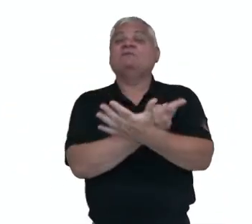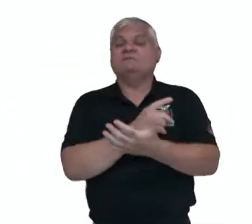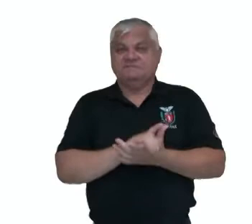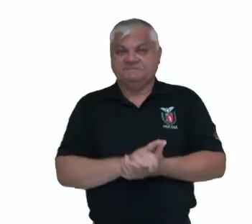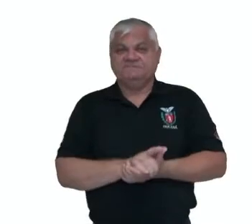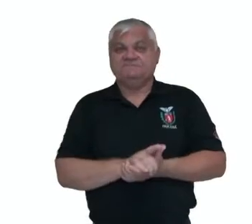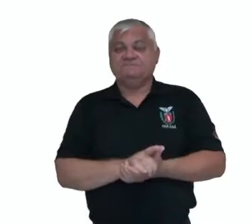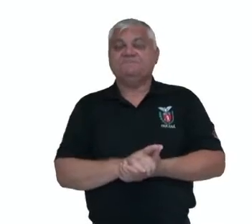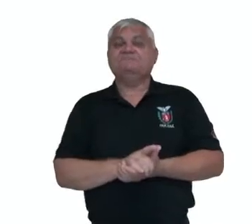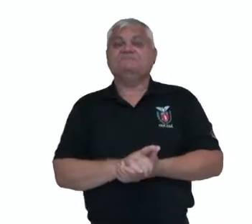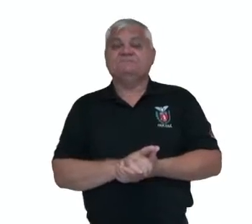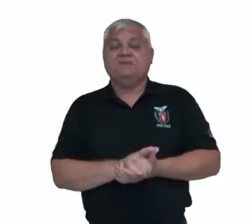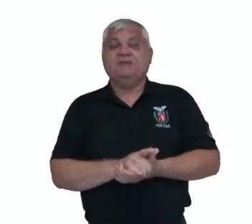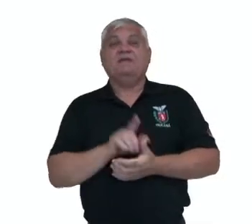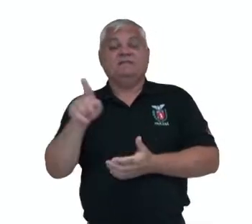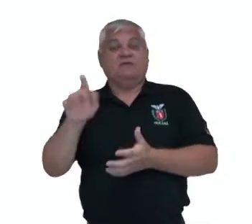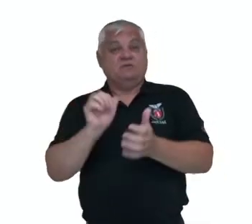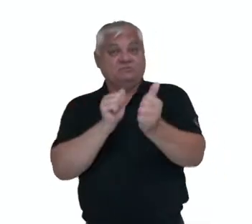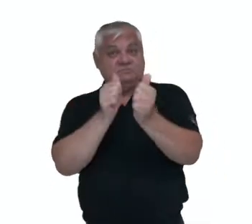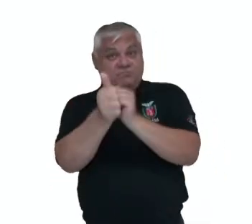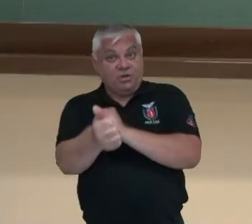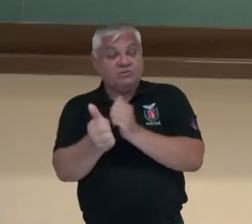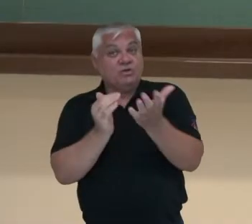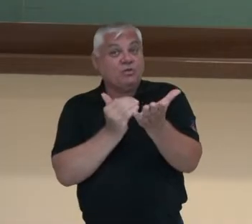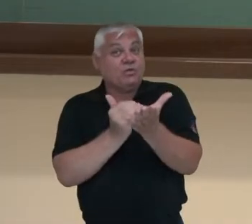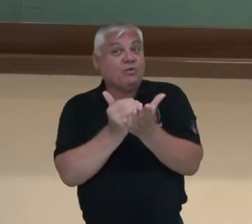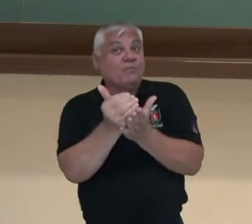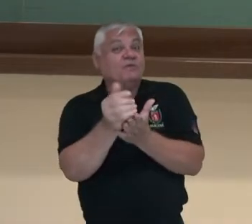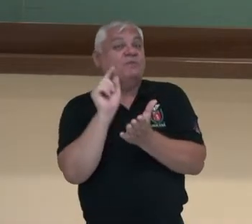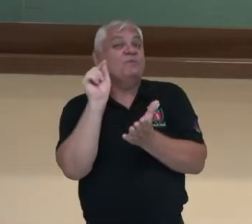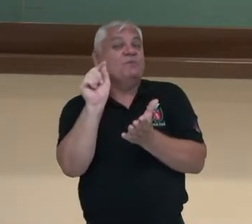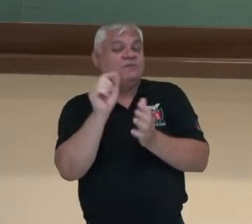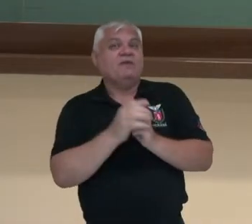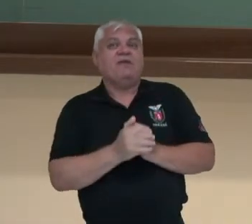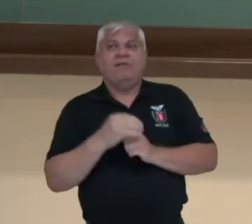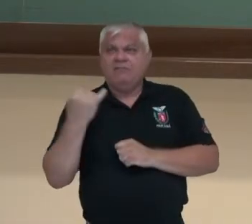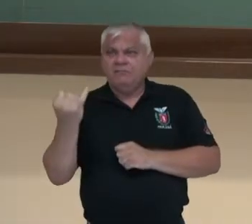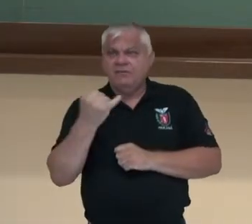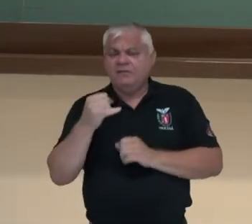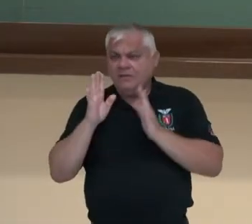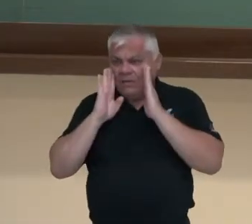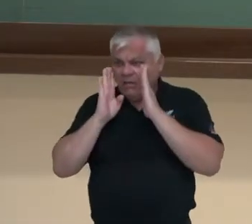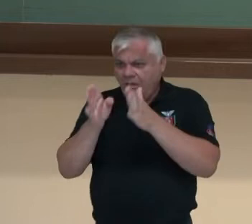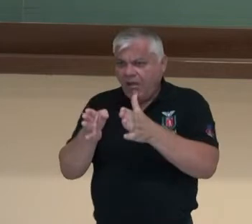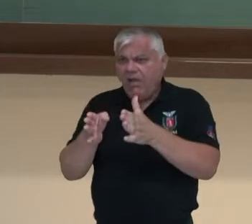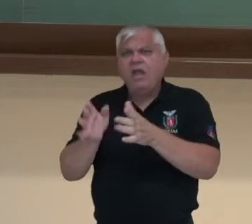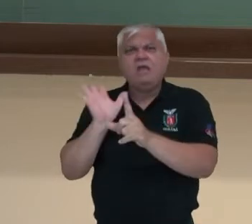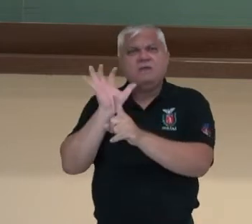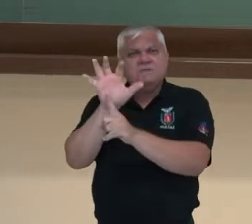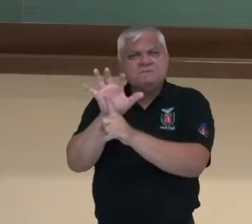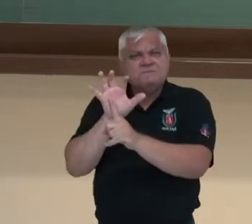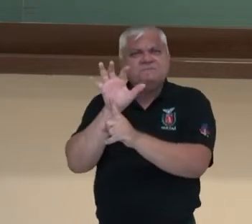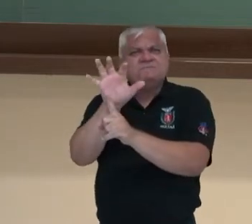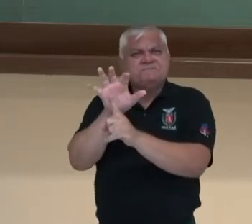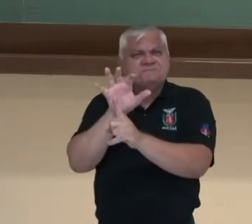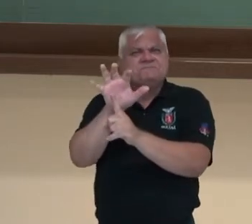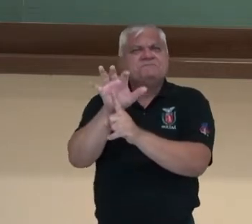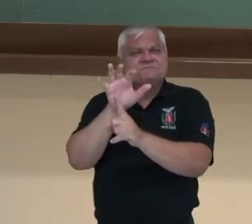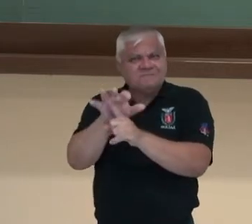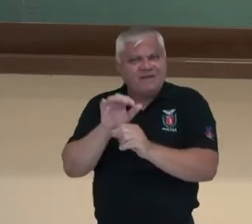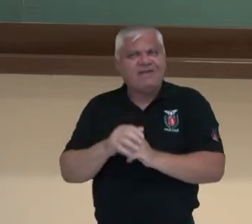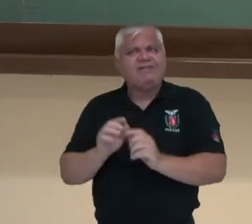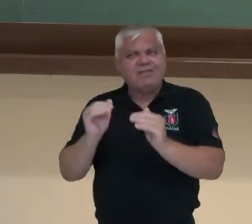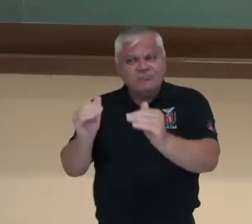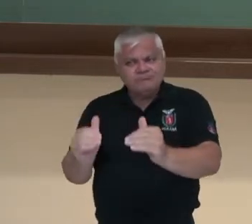esporte começou também a ser um fator de influência, né? Então, ela seria superior.